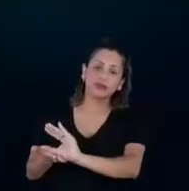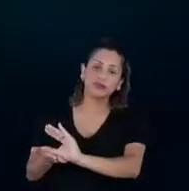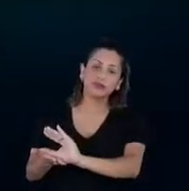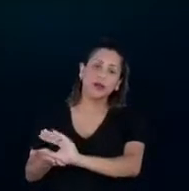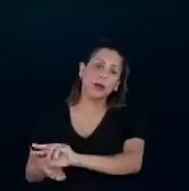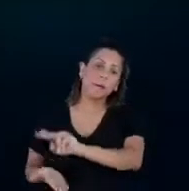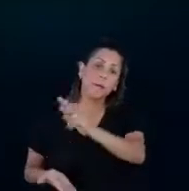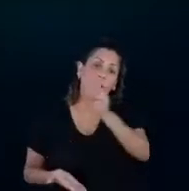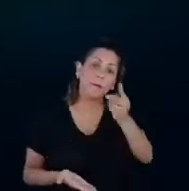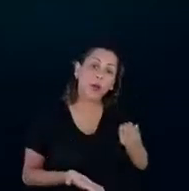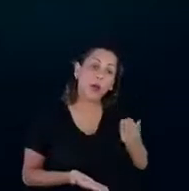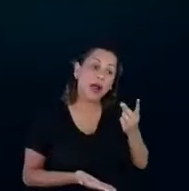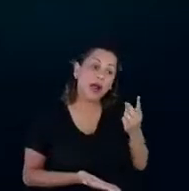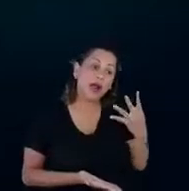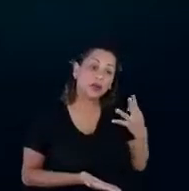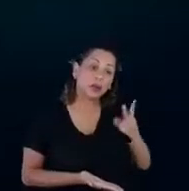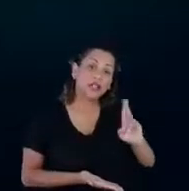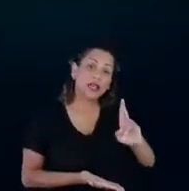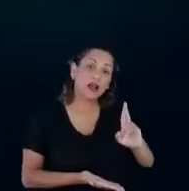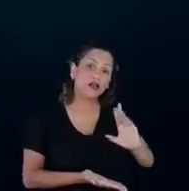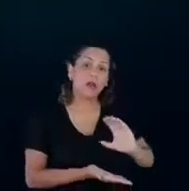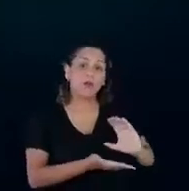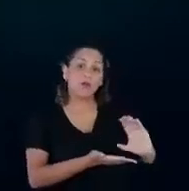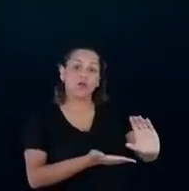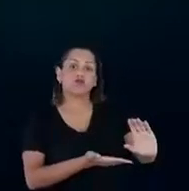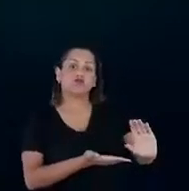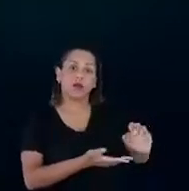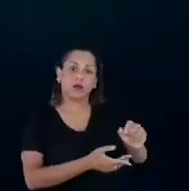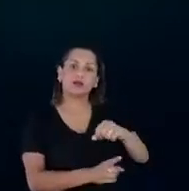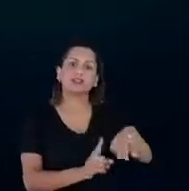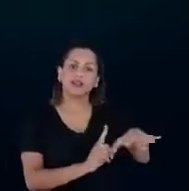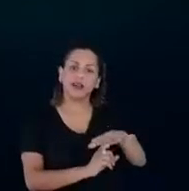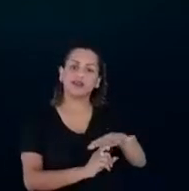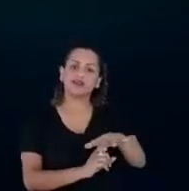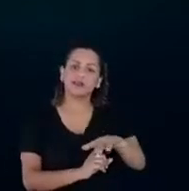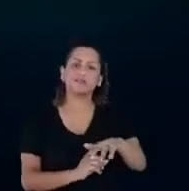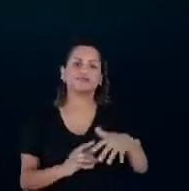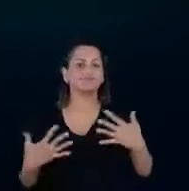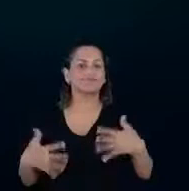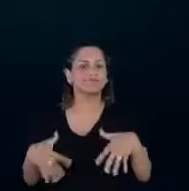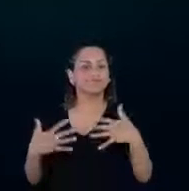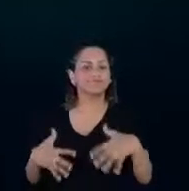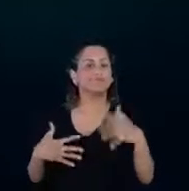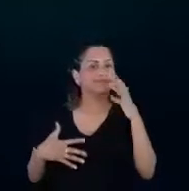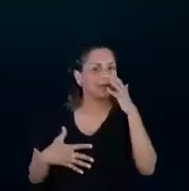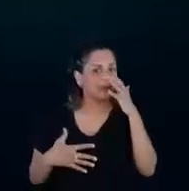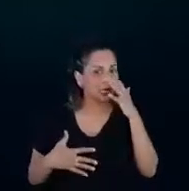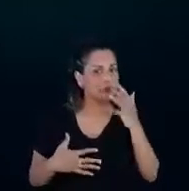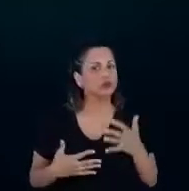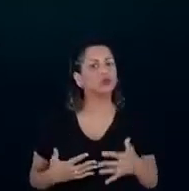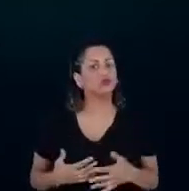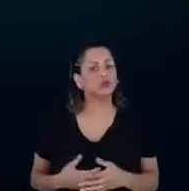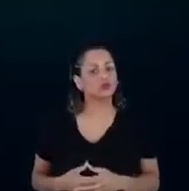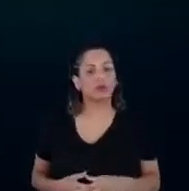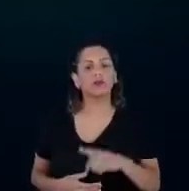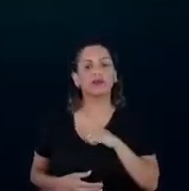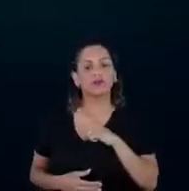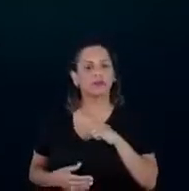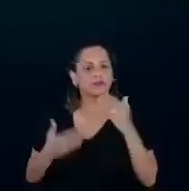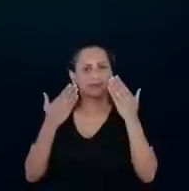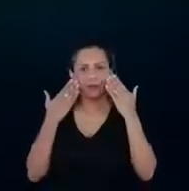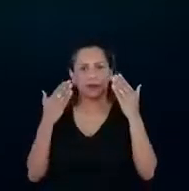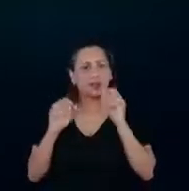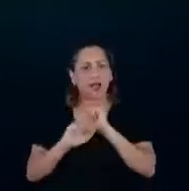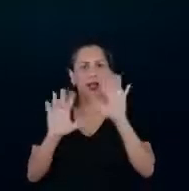devolvesse 14 reais para a sociedade. Então, é um resultado fantástico e isso fica evidente quando a gente